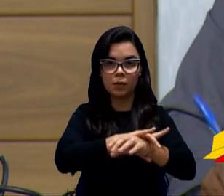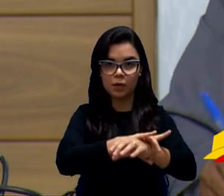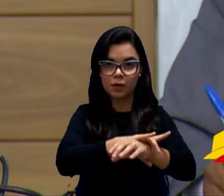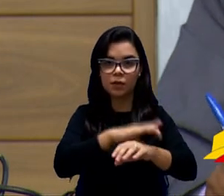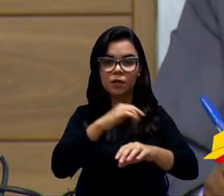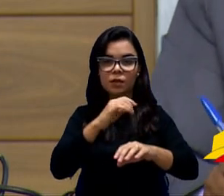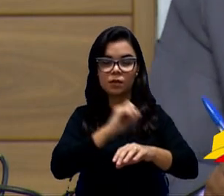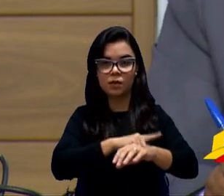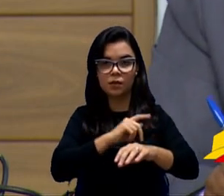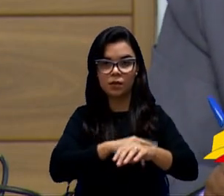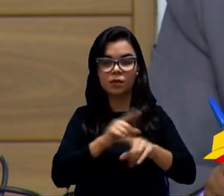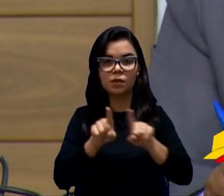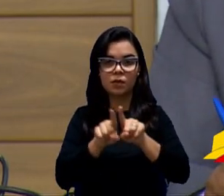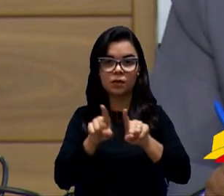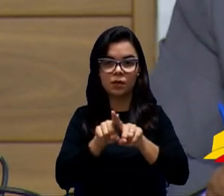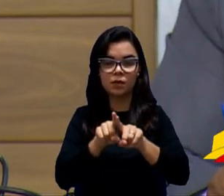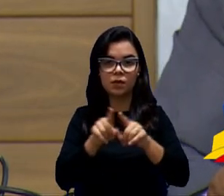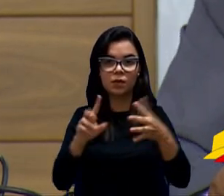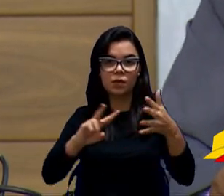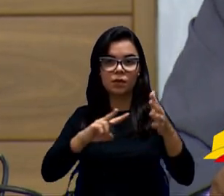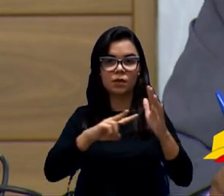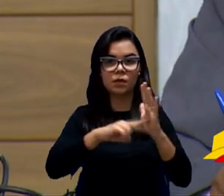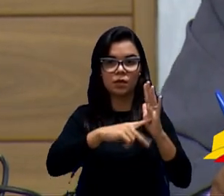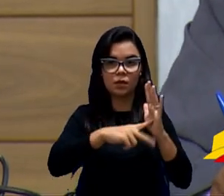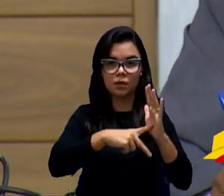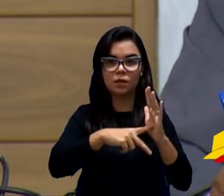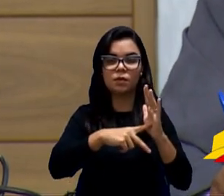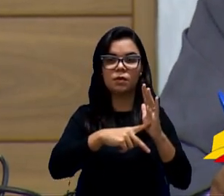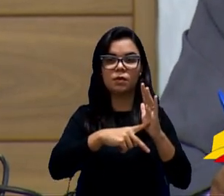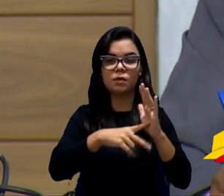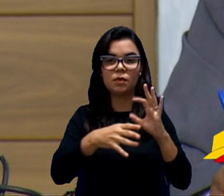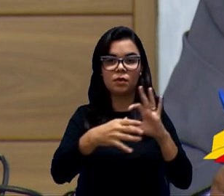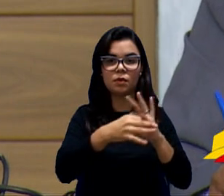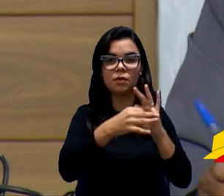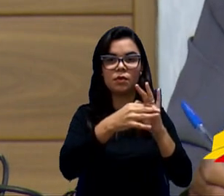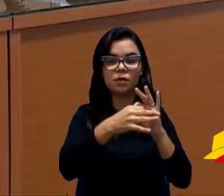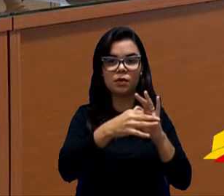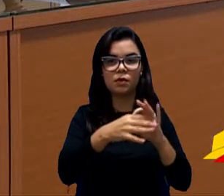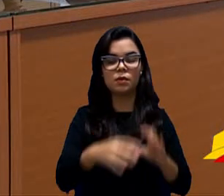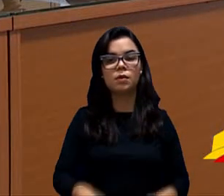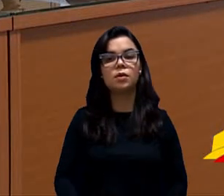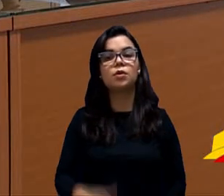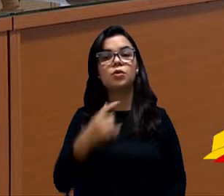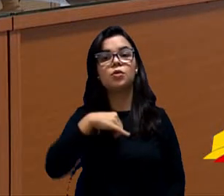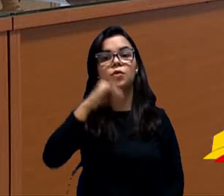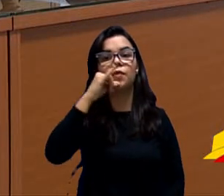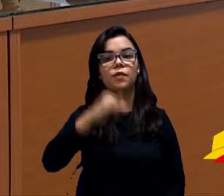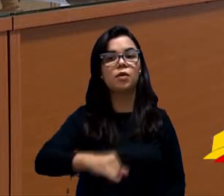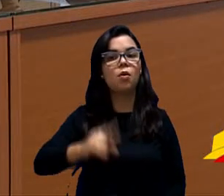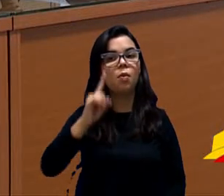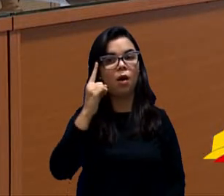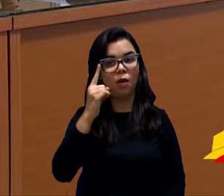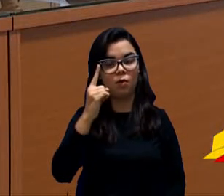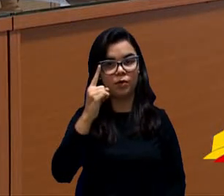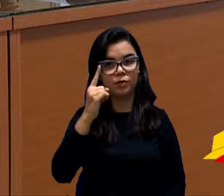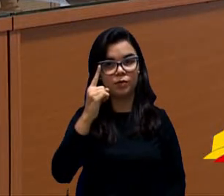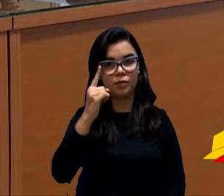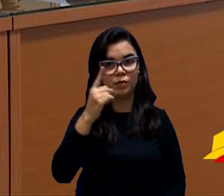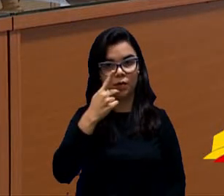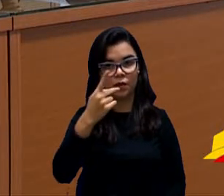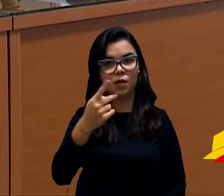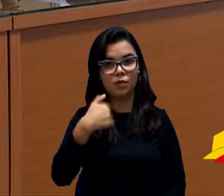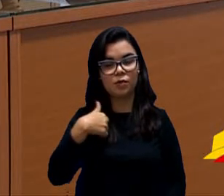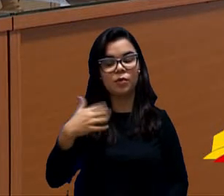a palavra, ...epicionista, filiados a FUNSERB. Senhor presidente, vou falar uma coisa para o senhor. Até gostaria que a